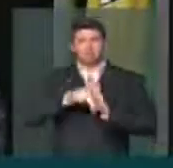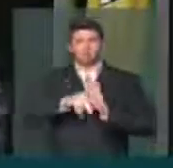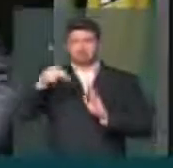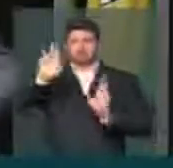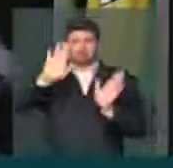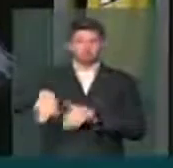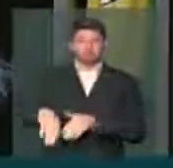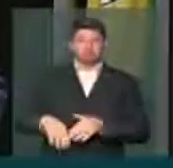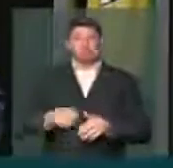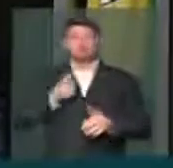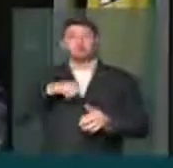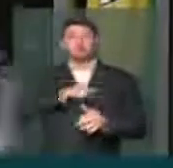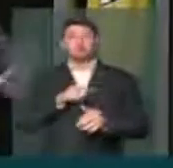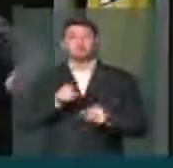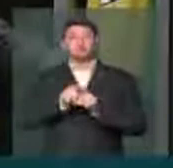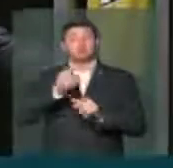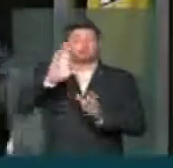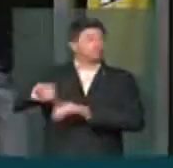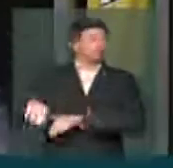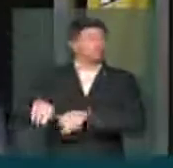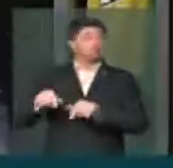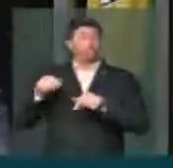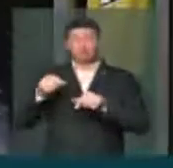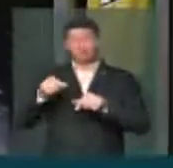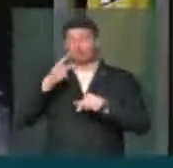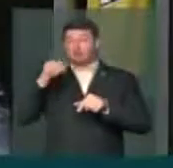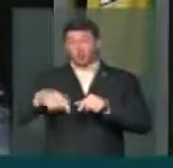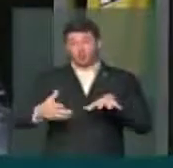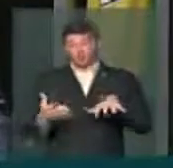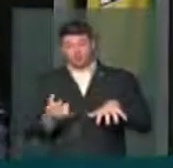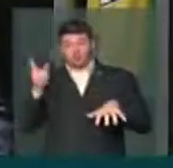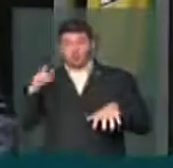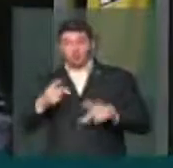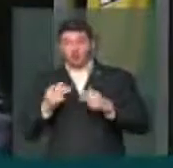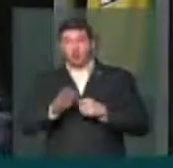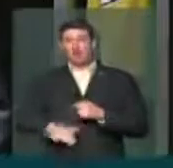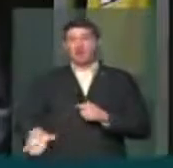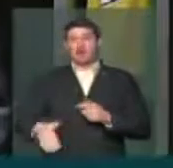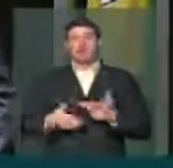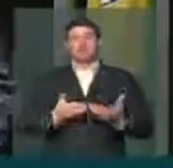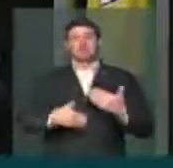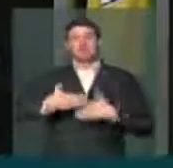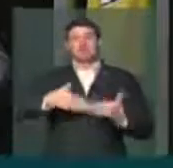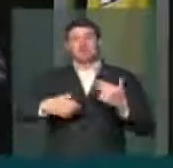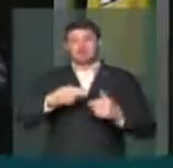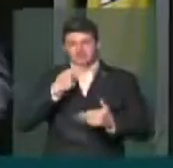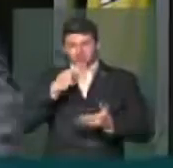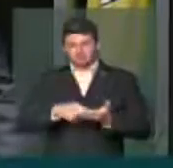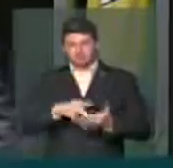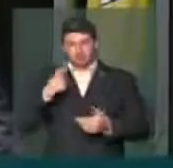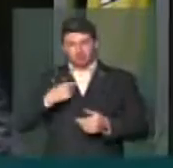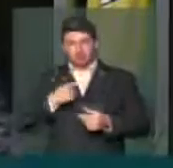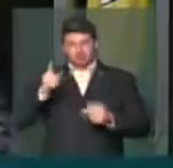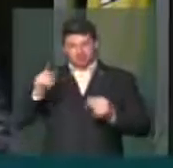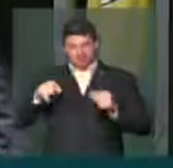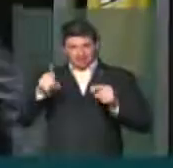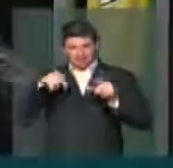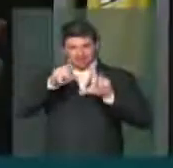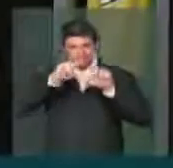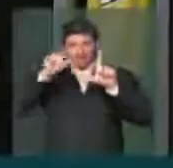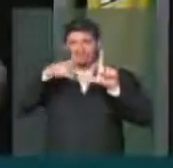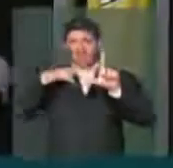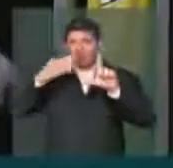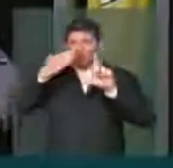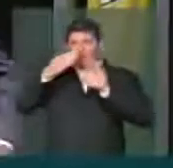e nós também rejeitamos tratar esse Congresso como se fosse um menino de recado. Nós não somos um puxadinho do Planalto.